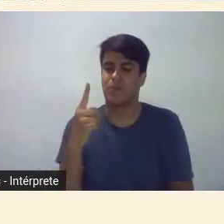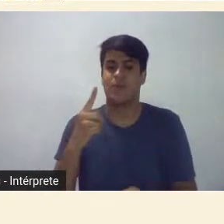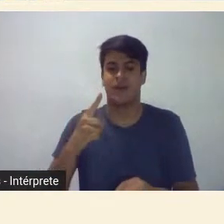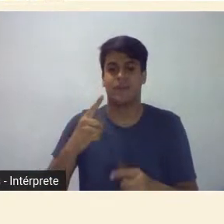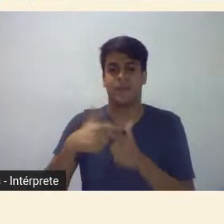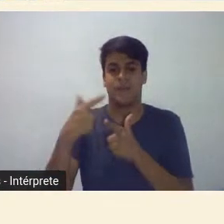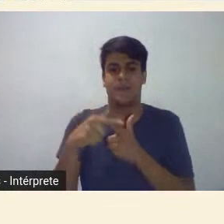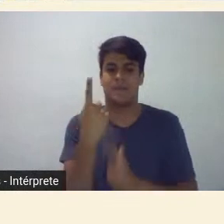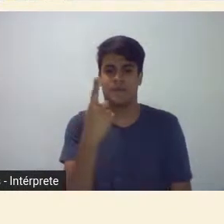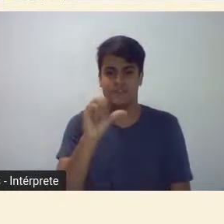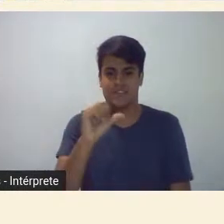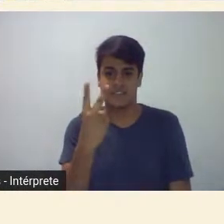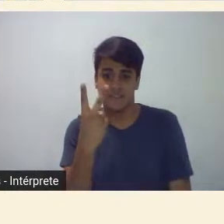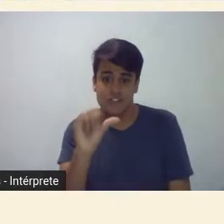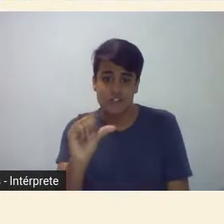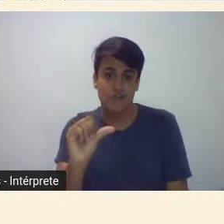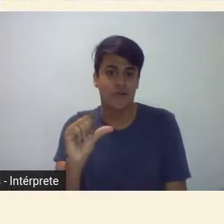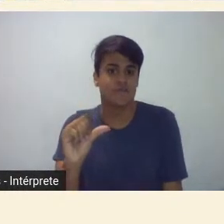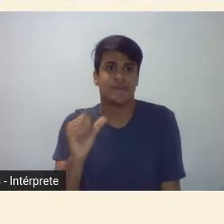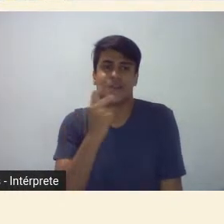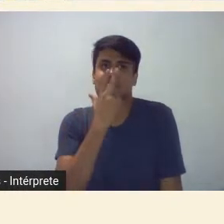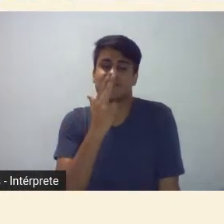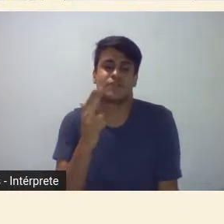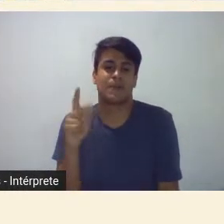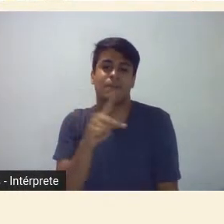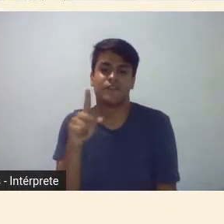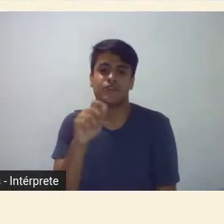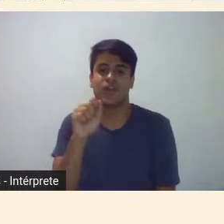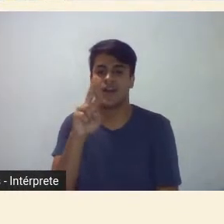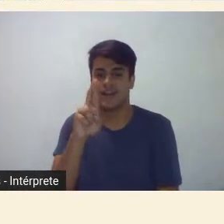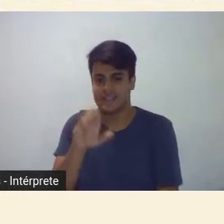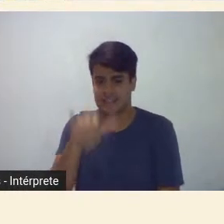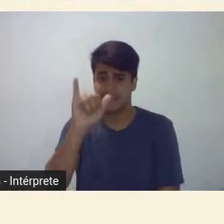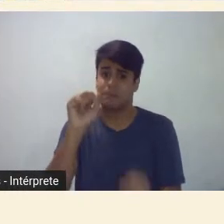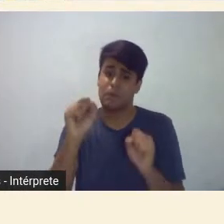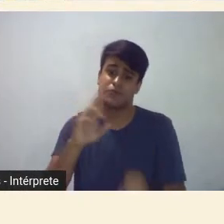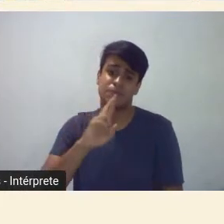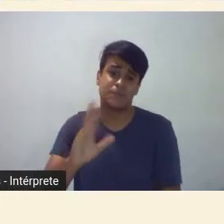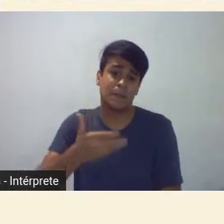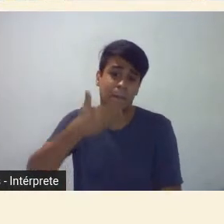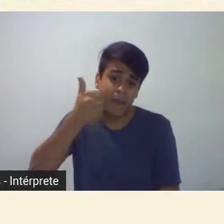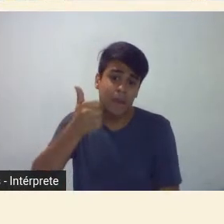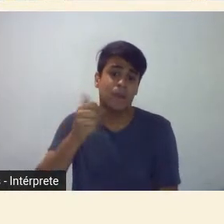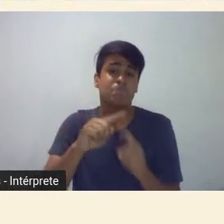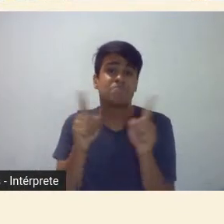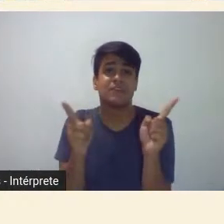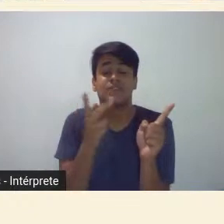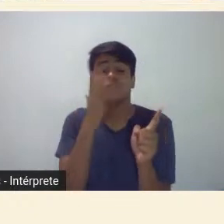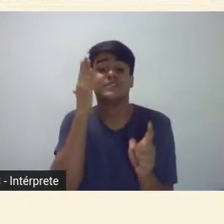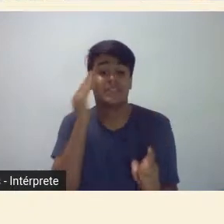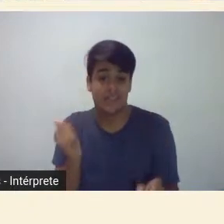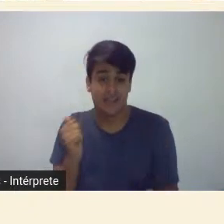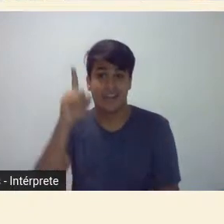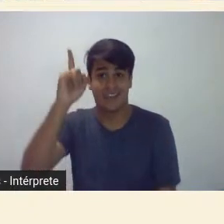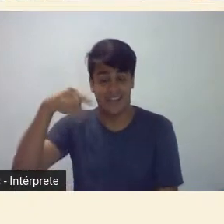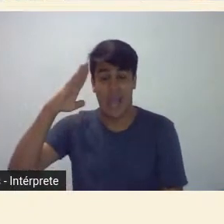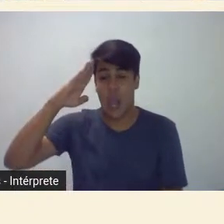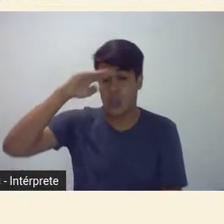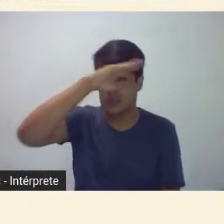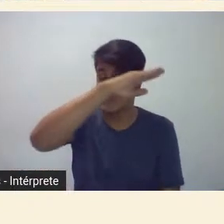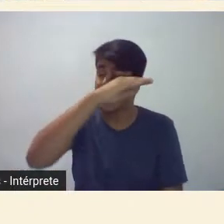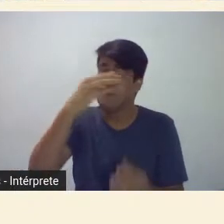confesso que o professor Aracir pode responder melhor mas eu não tenho dados eu sei obviamente que o Oswald teve muitos problemas